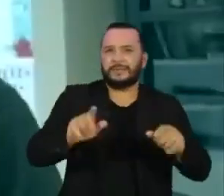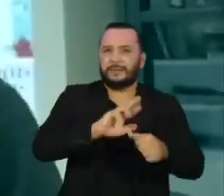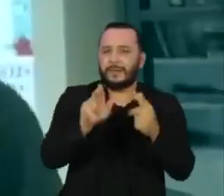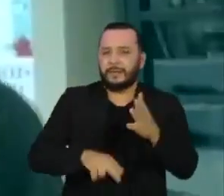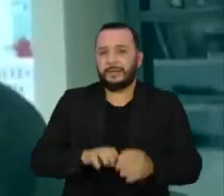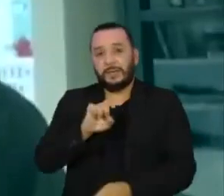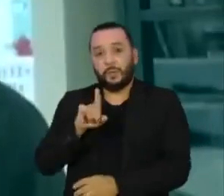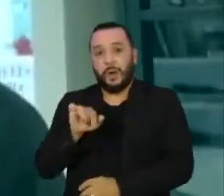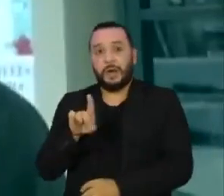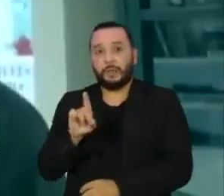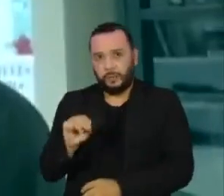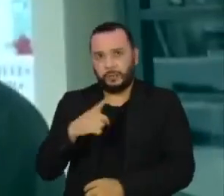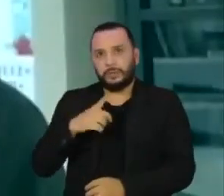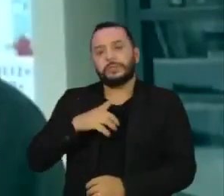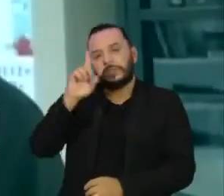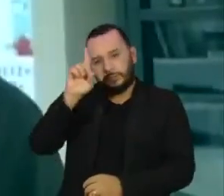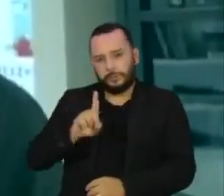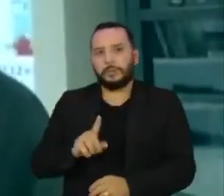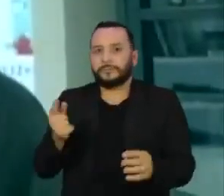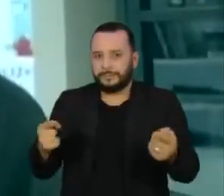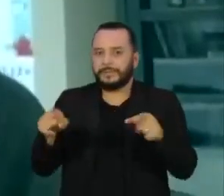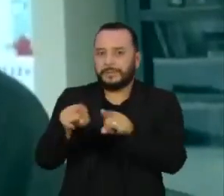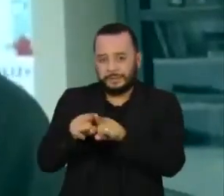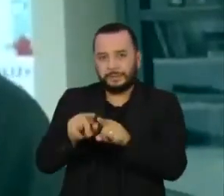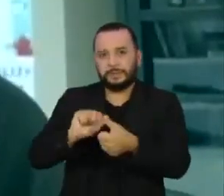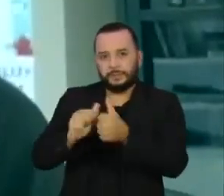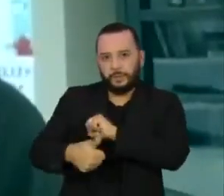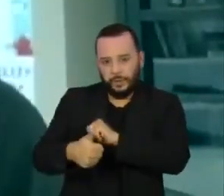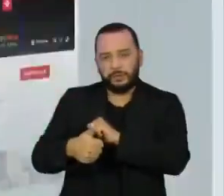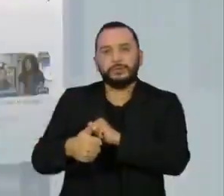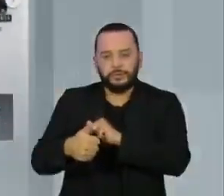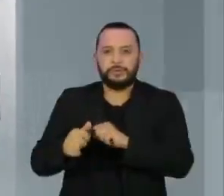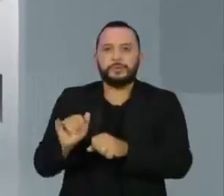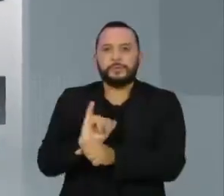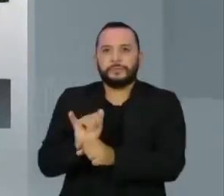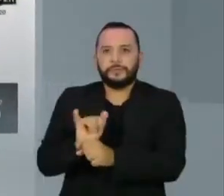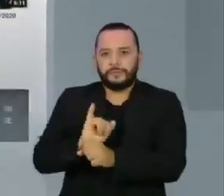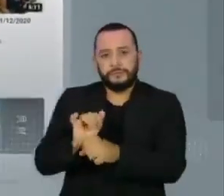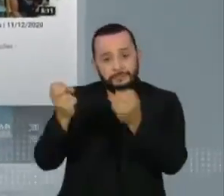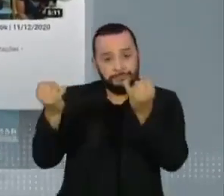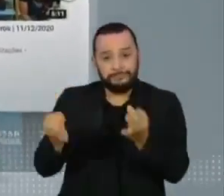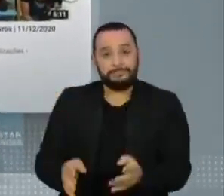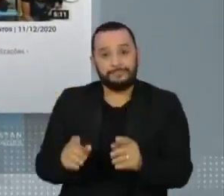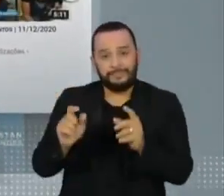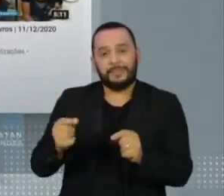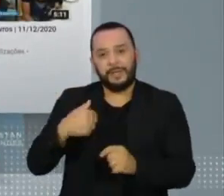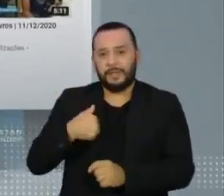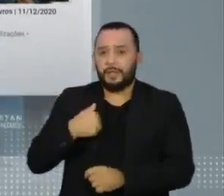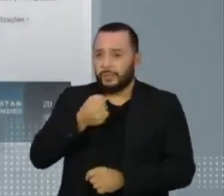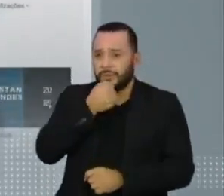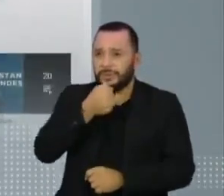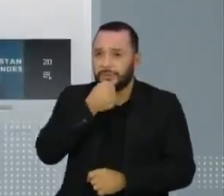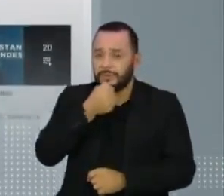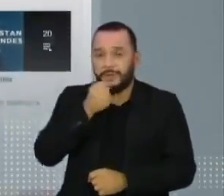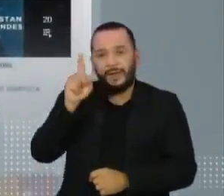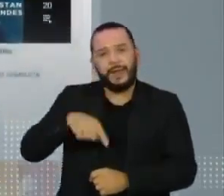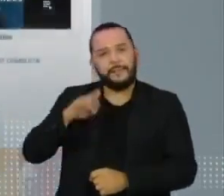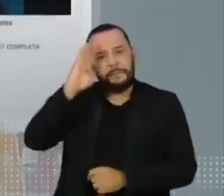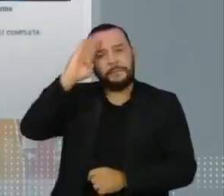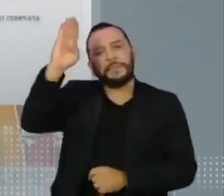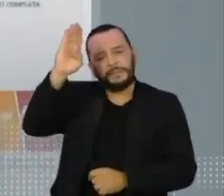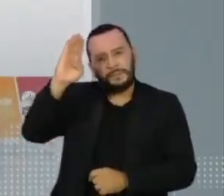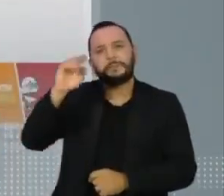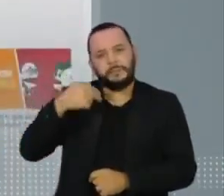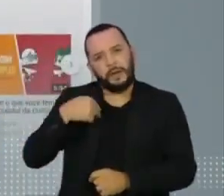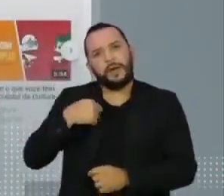Brandini, diretor de parceria para notícias e esportes do YouTube, conta que os canais de jornalismo são as principais fontes de